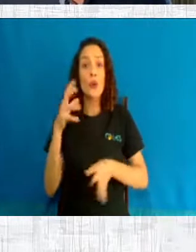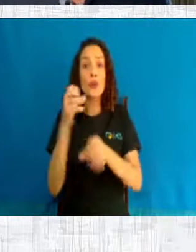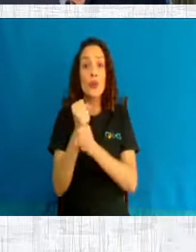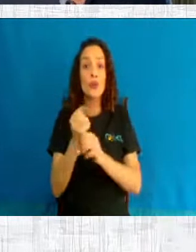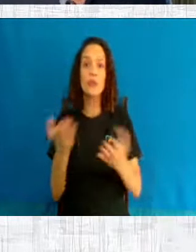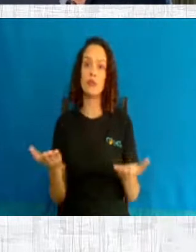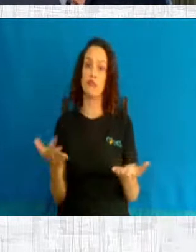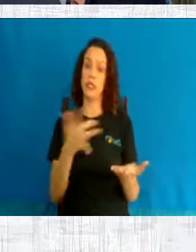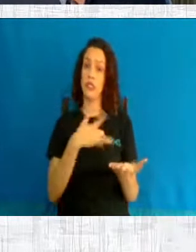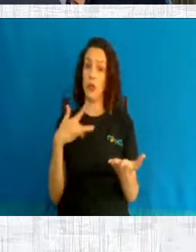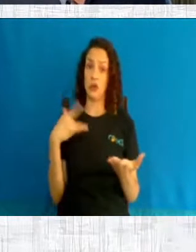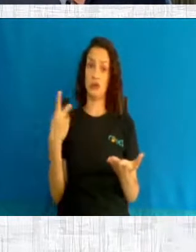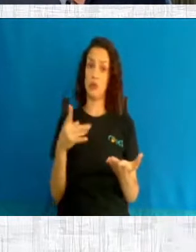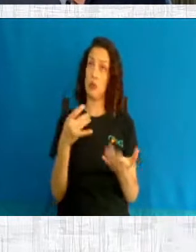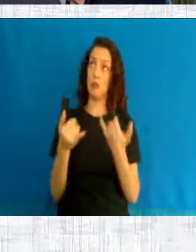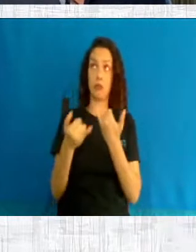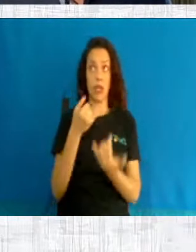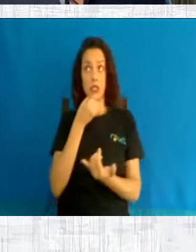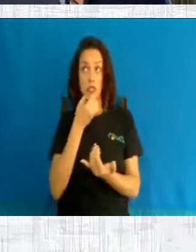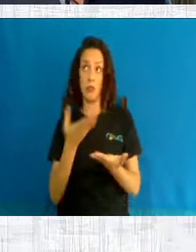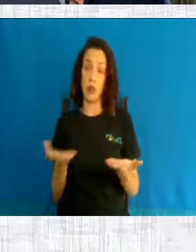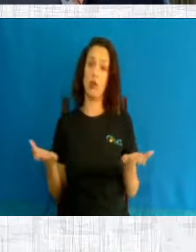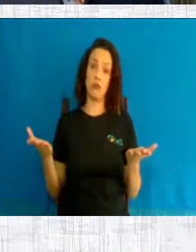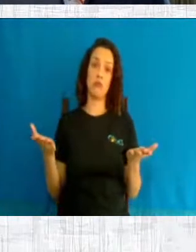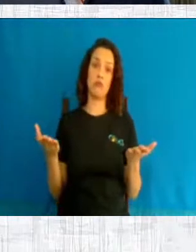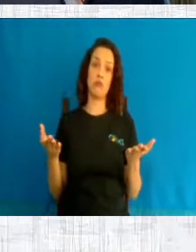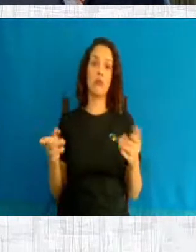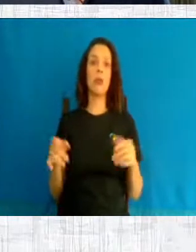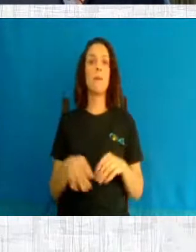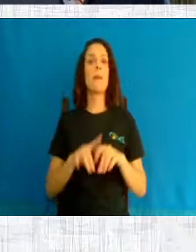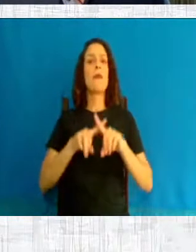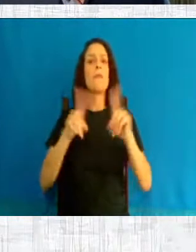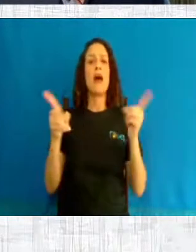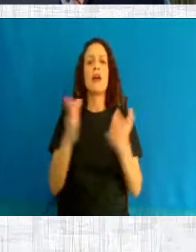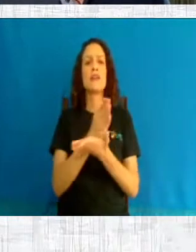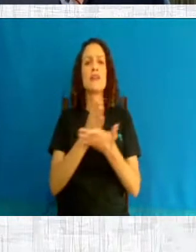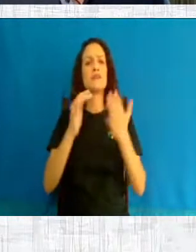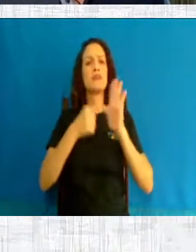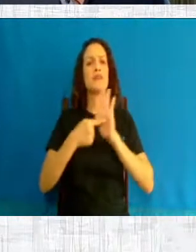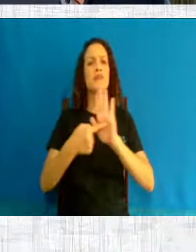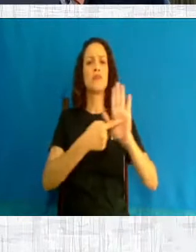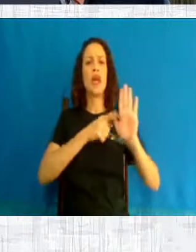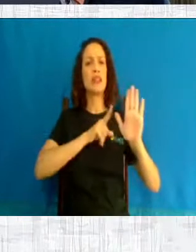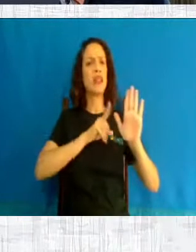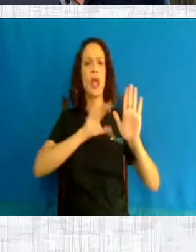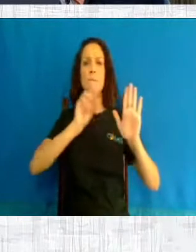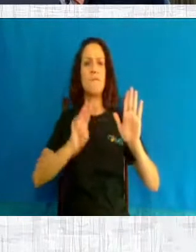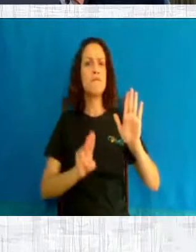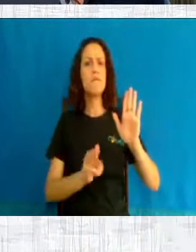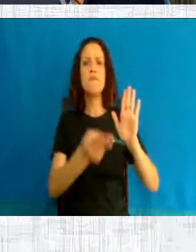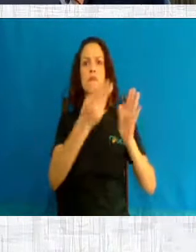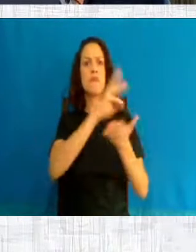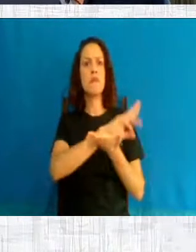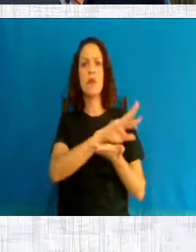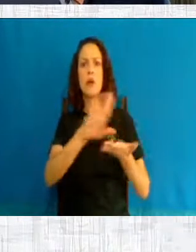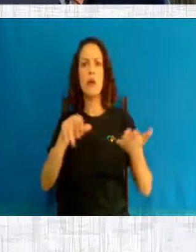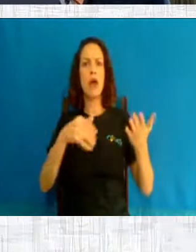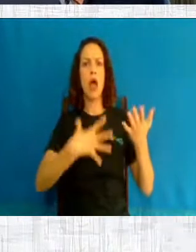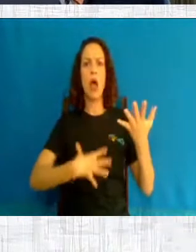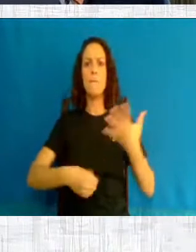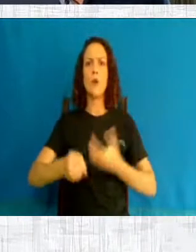ocorrem milhões de abortos no Brasil. E um dos maiores defensores da legalização do aborto, o doutor